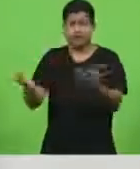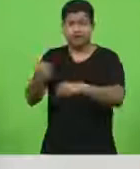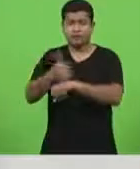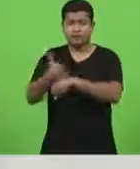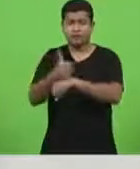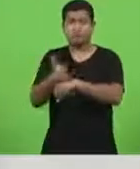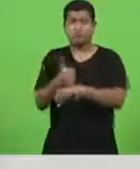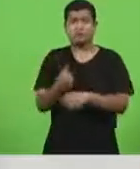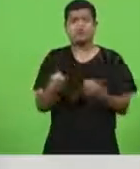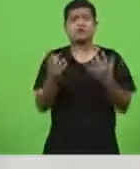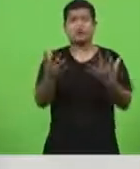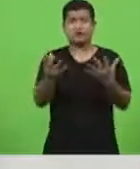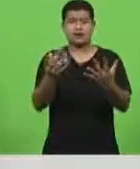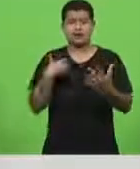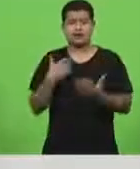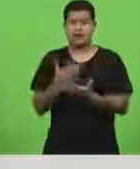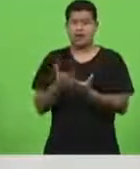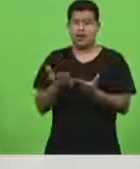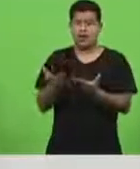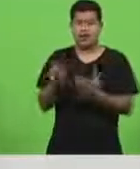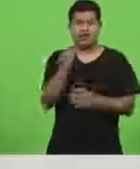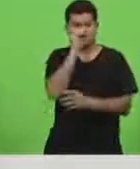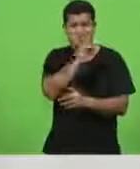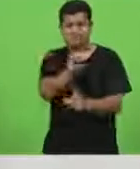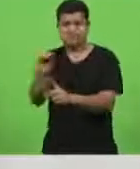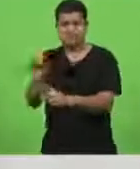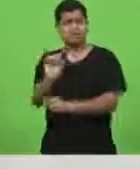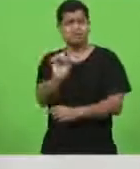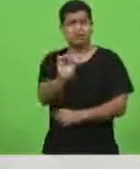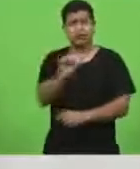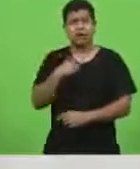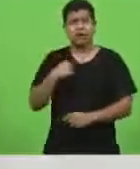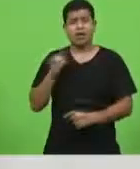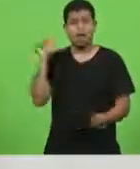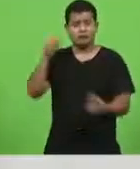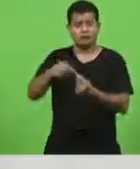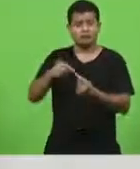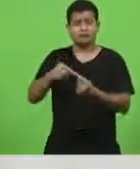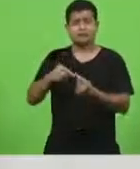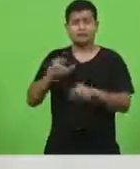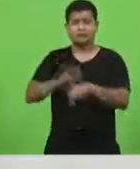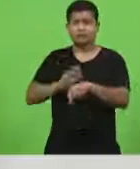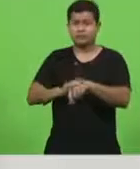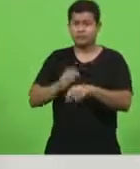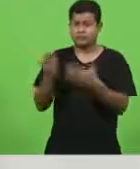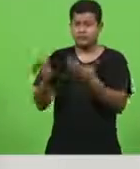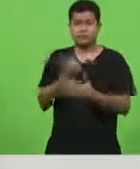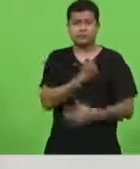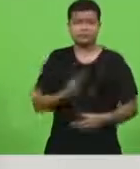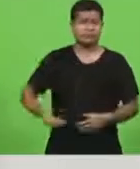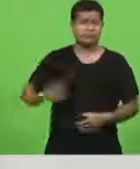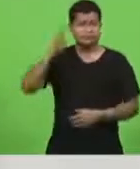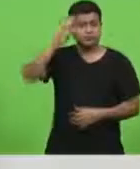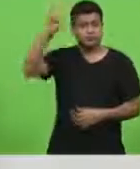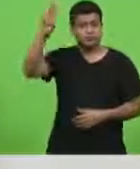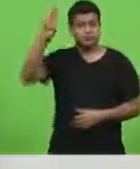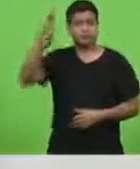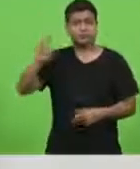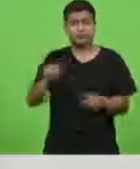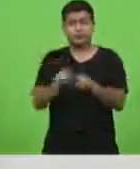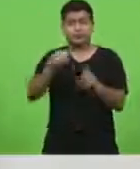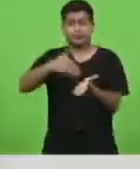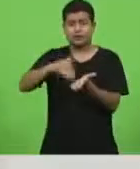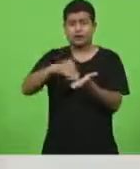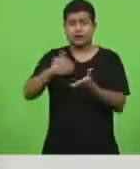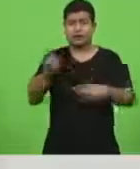fique para trás esta é a missão que eu tenho ouvido do governador Carlos Moisés do secretário da